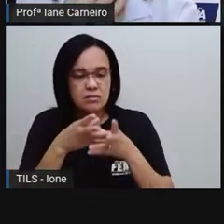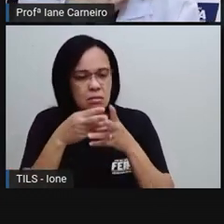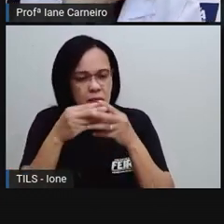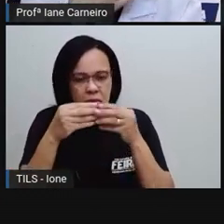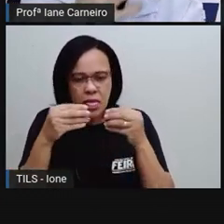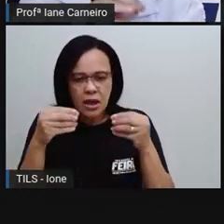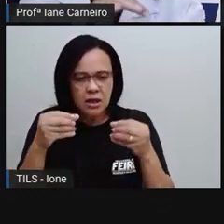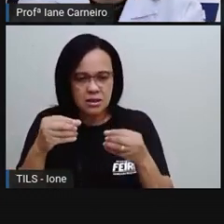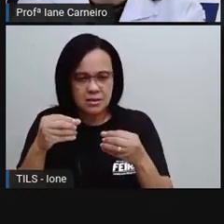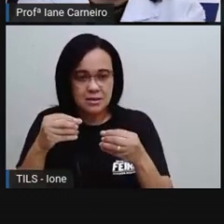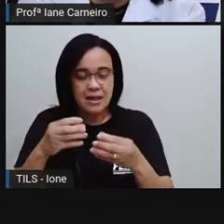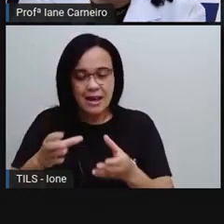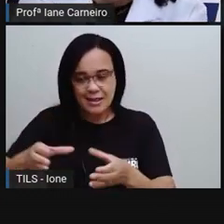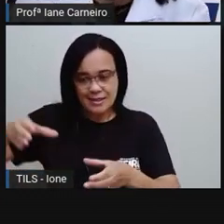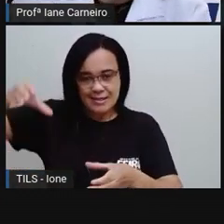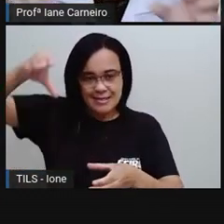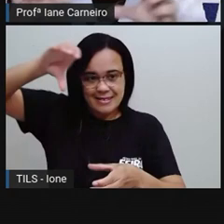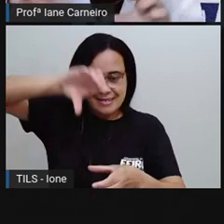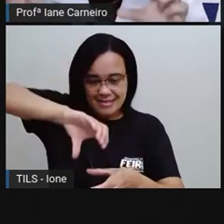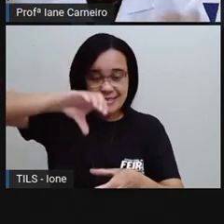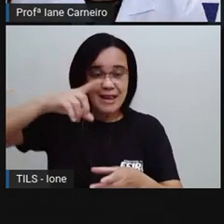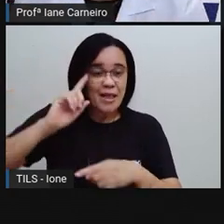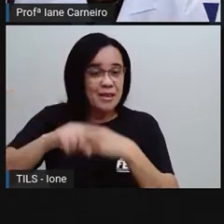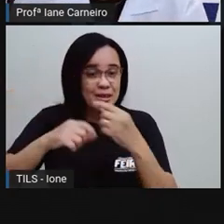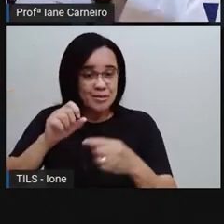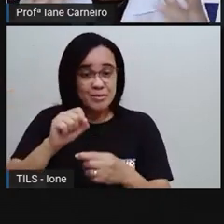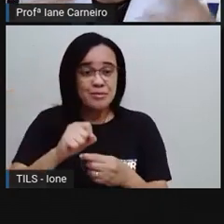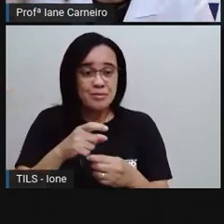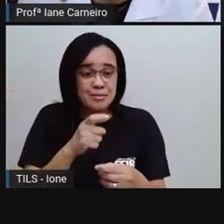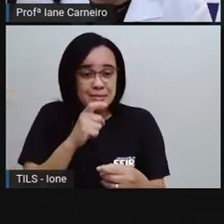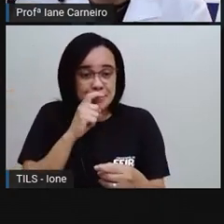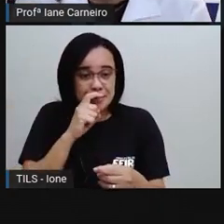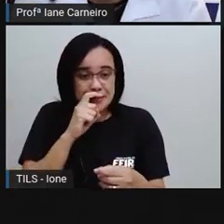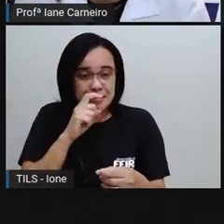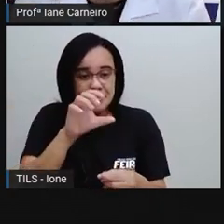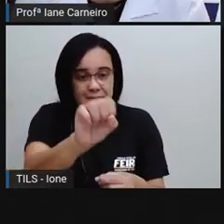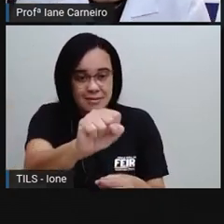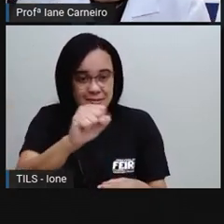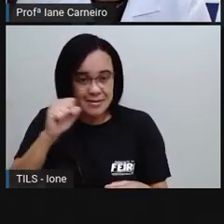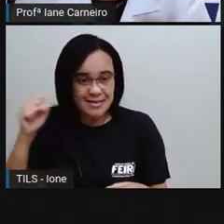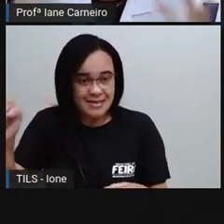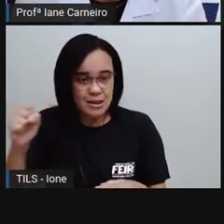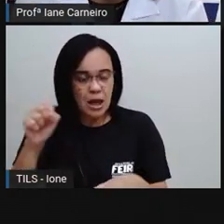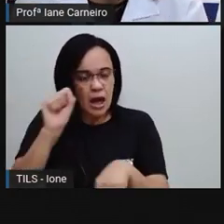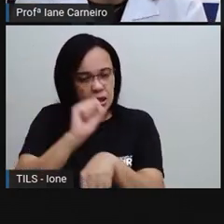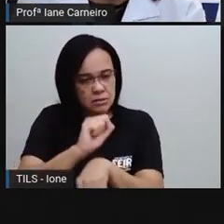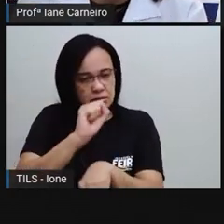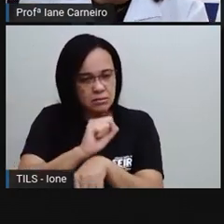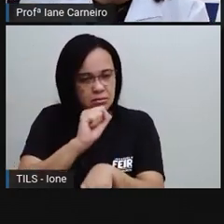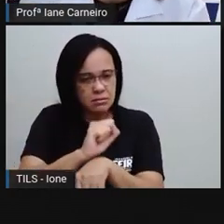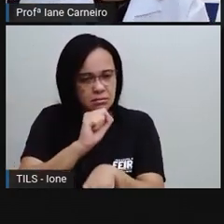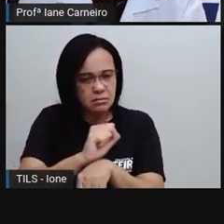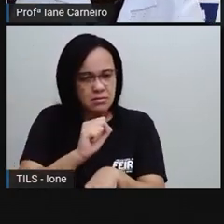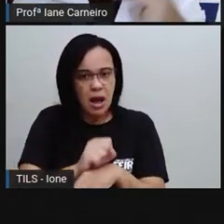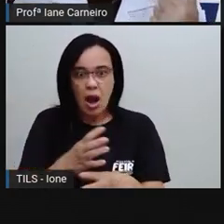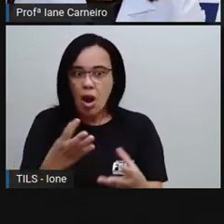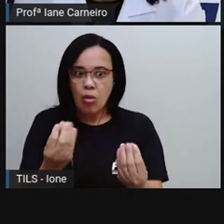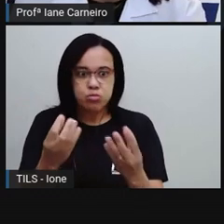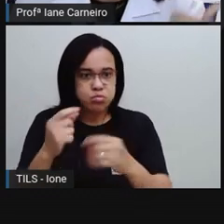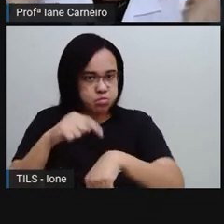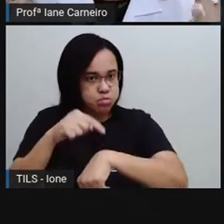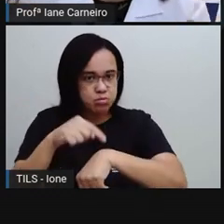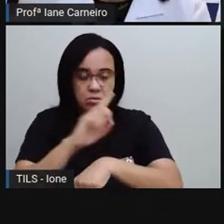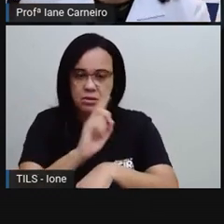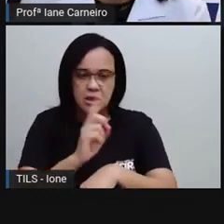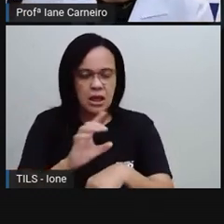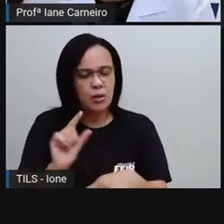jarra, né? Bota na geladeira e vai bebendo um pouquinho. Não pode deixar muito tempo porque senão estraga, tá certo? Mas é uma